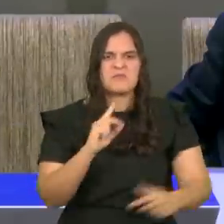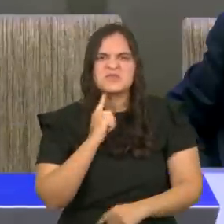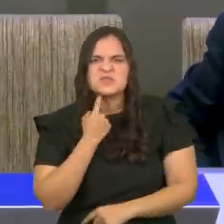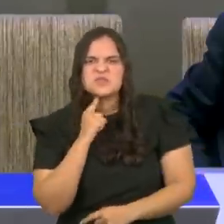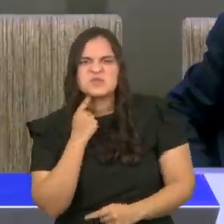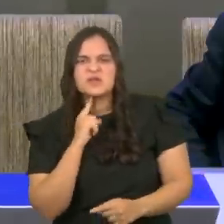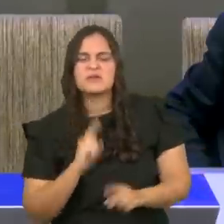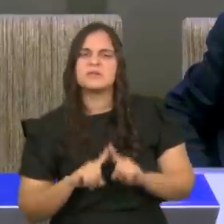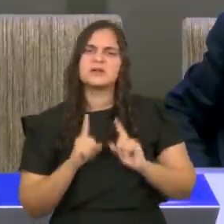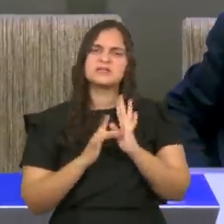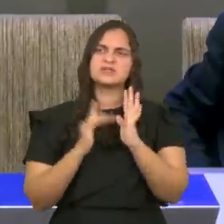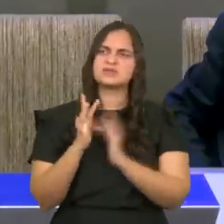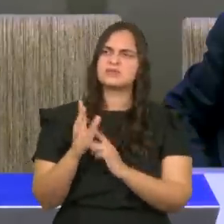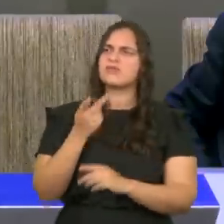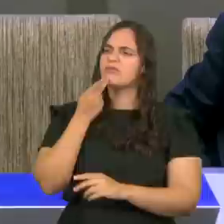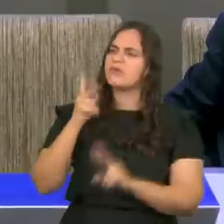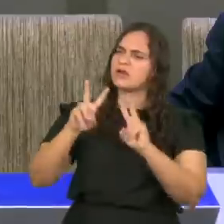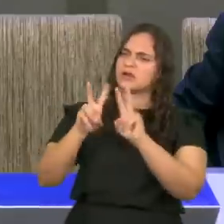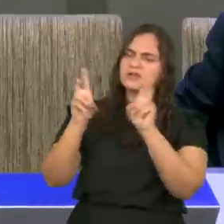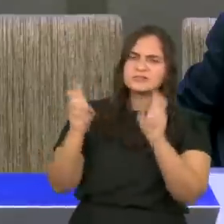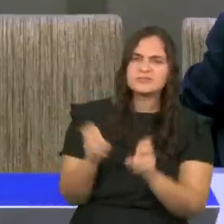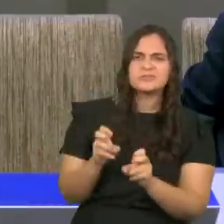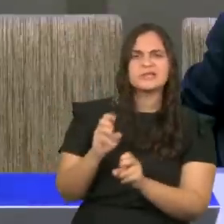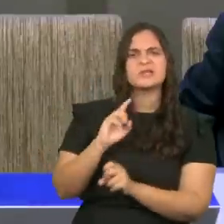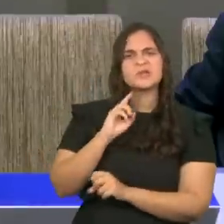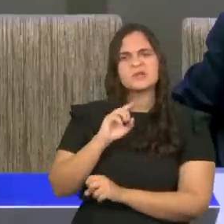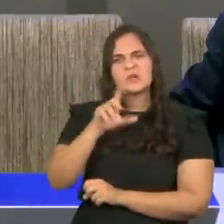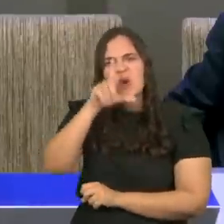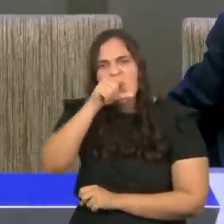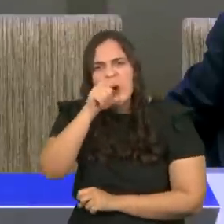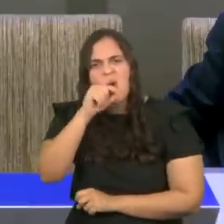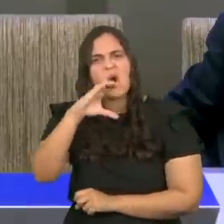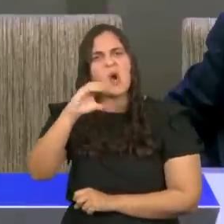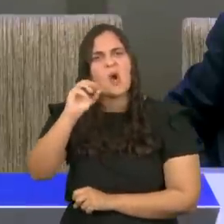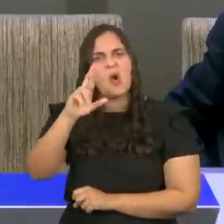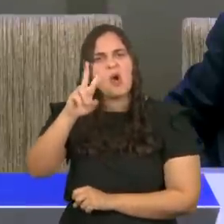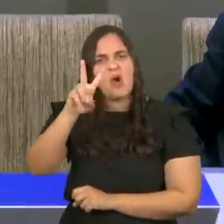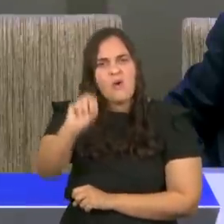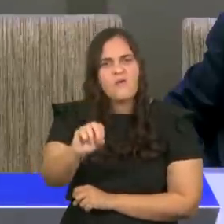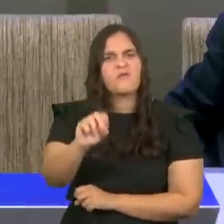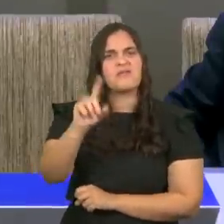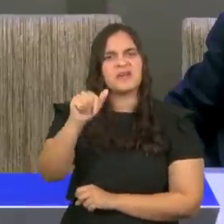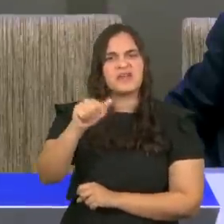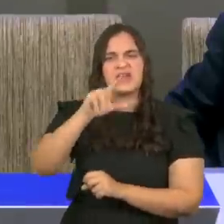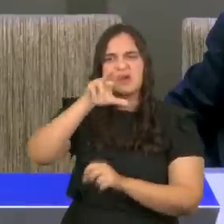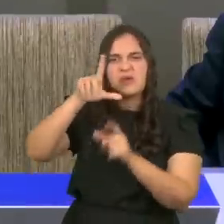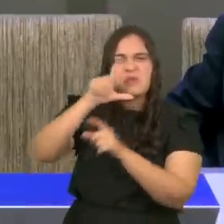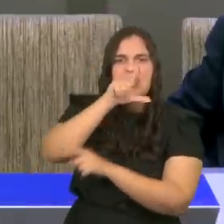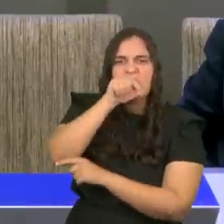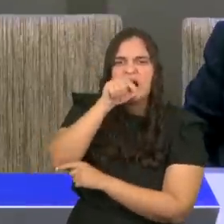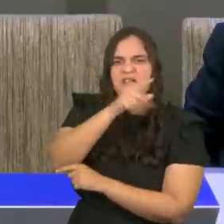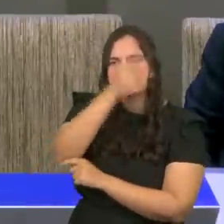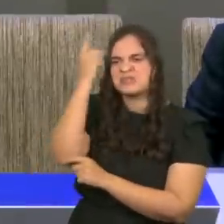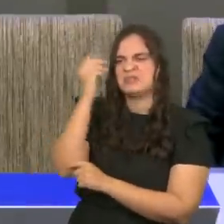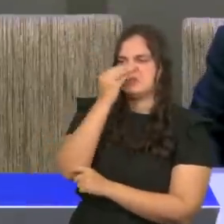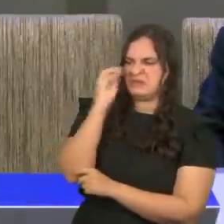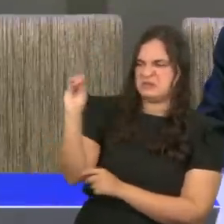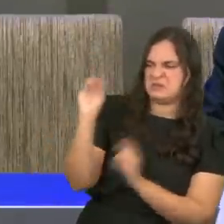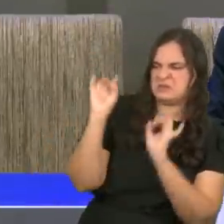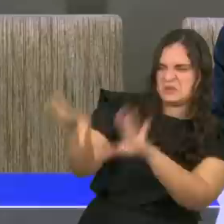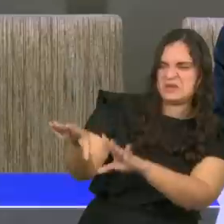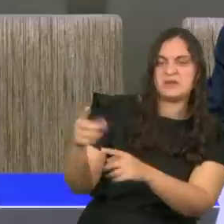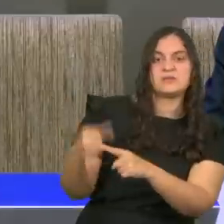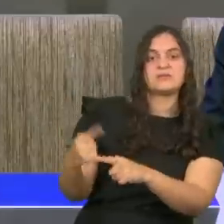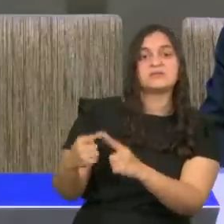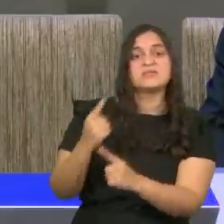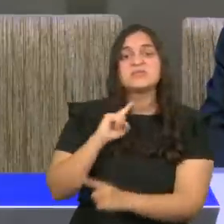cuidado de Deus. Aleluia! Uma ave desprezada. Quando a Bíblia vai falar